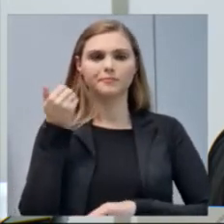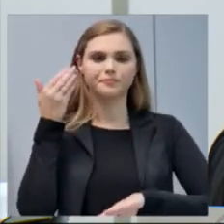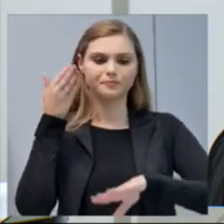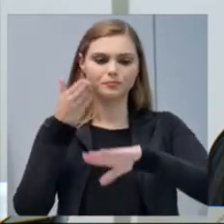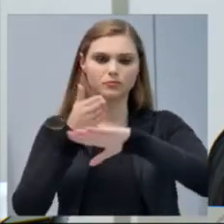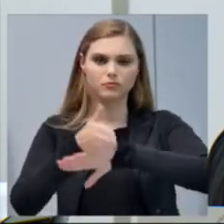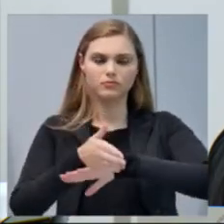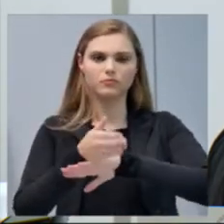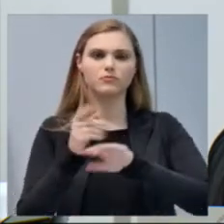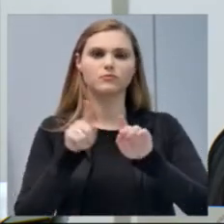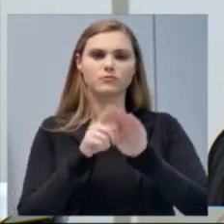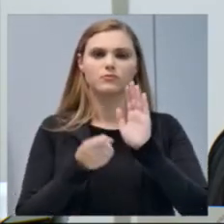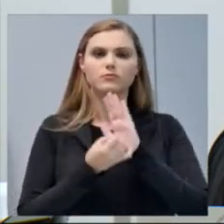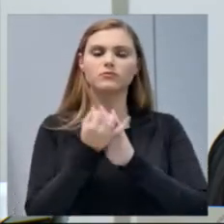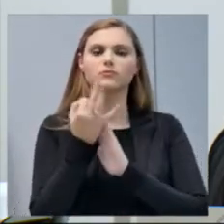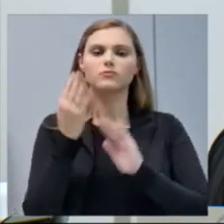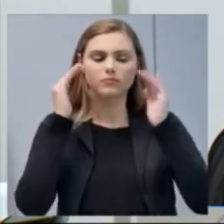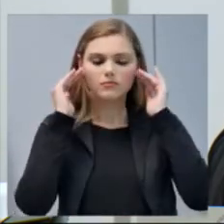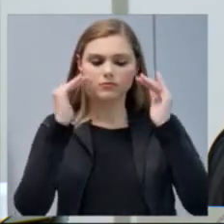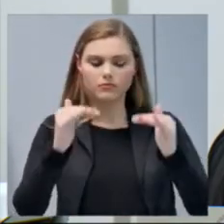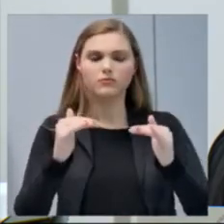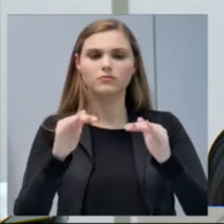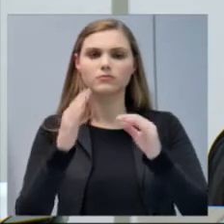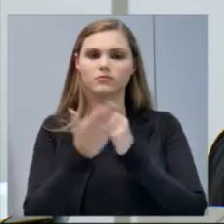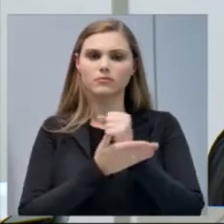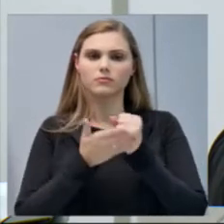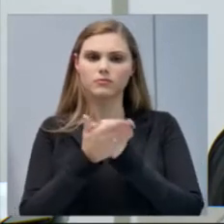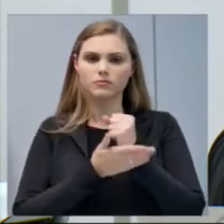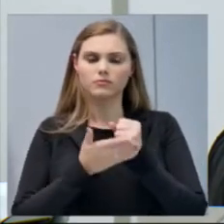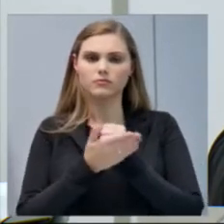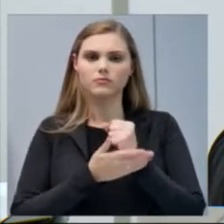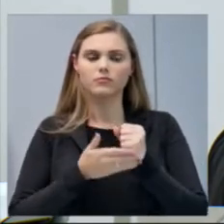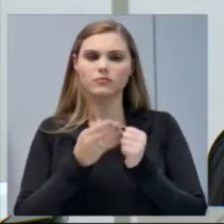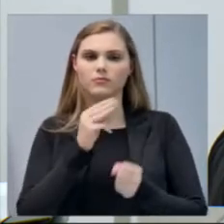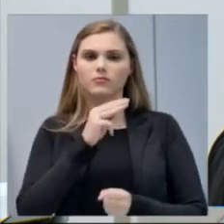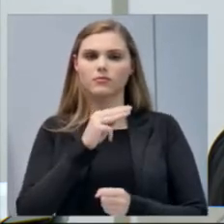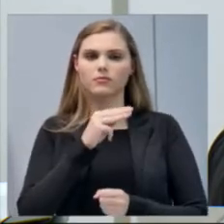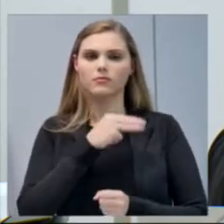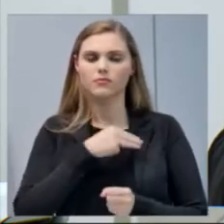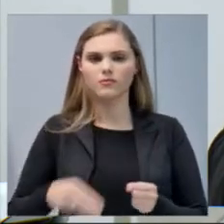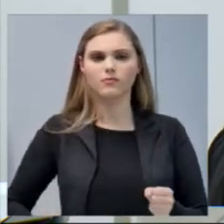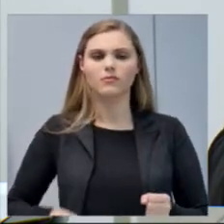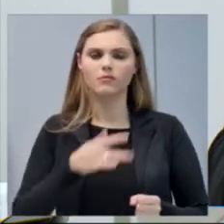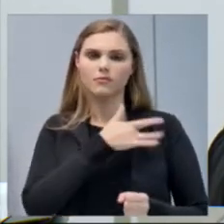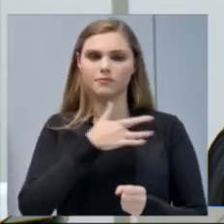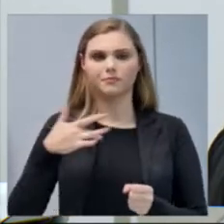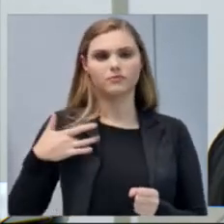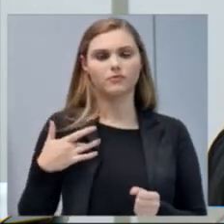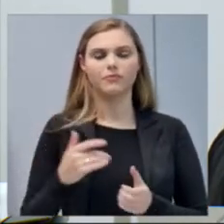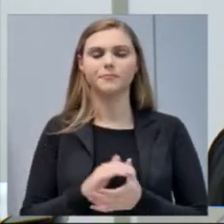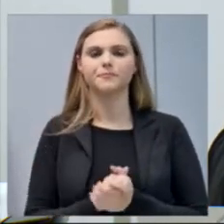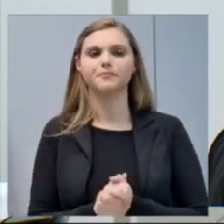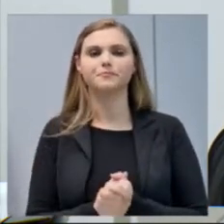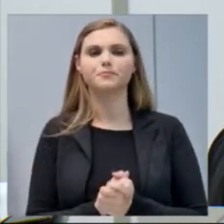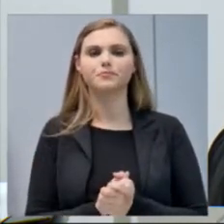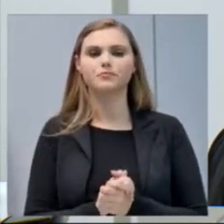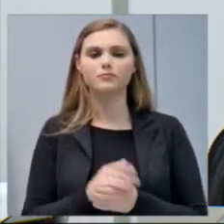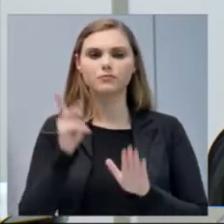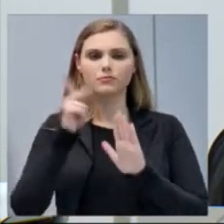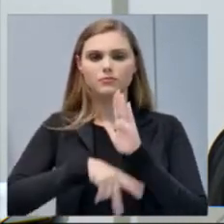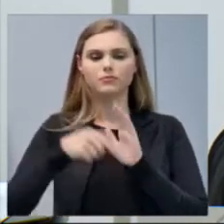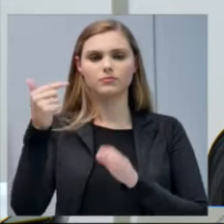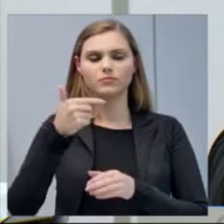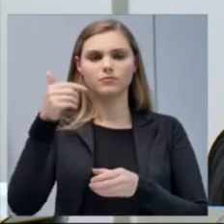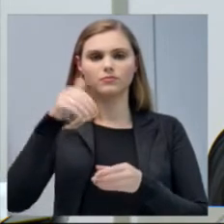Qualidade na Atenção Básica do Ministério do Ministério da Saúde. Projetos em segunda votação.